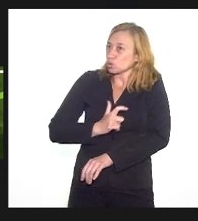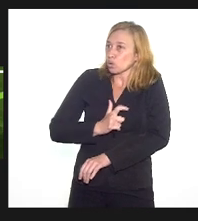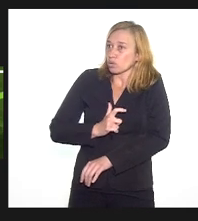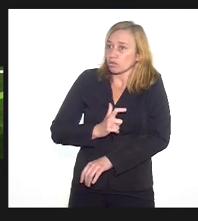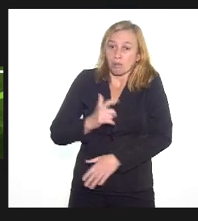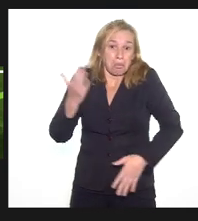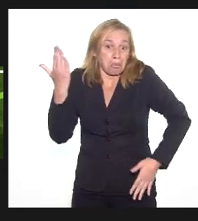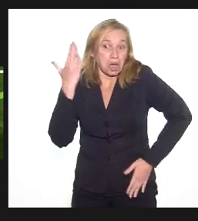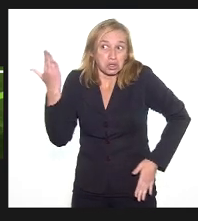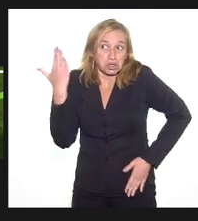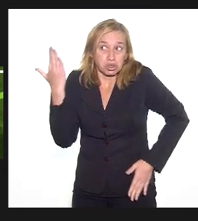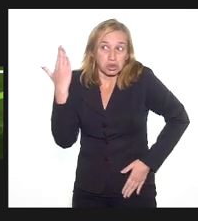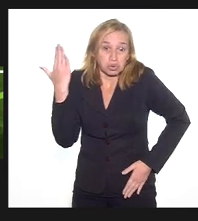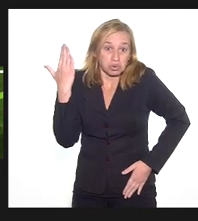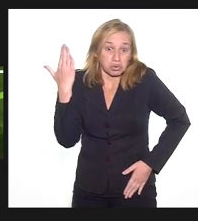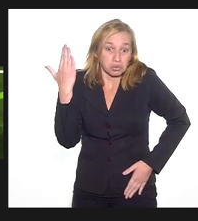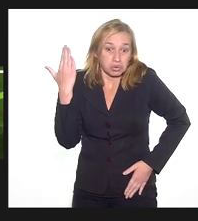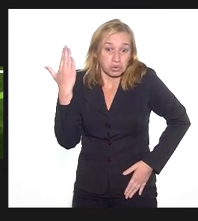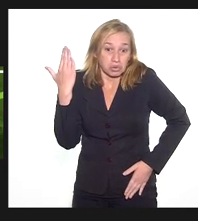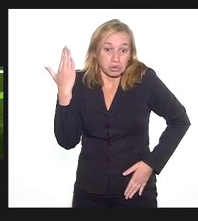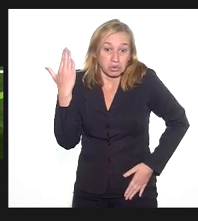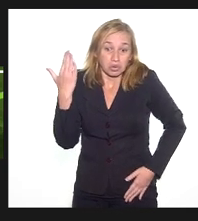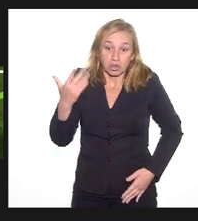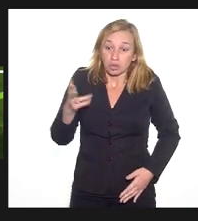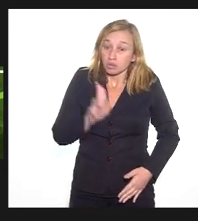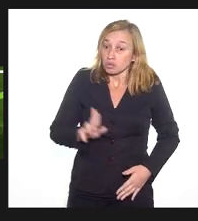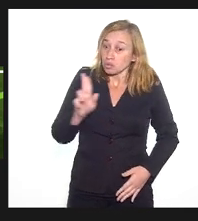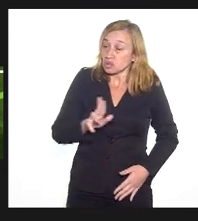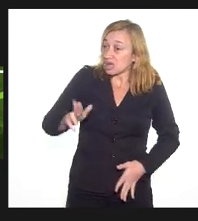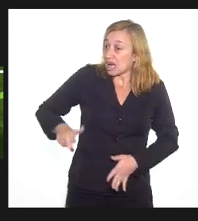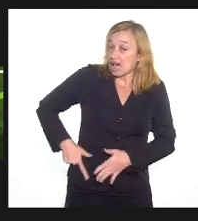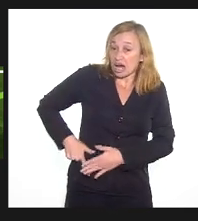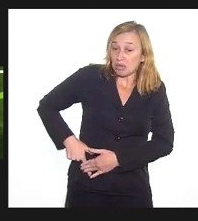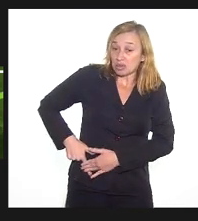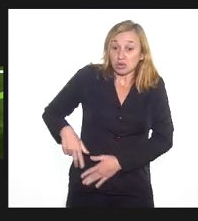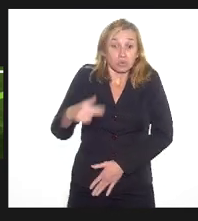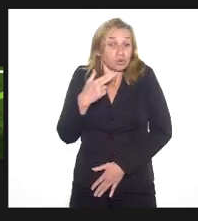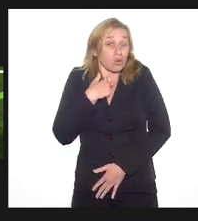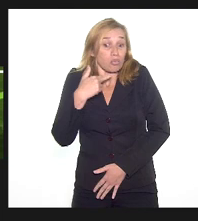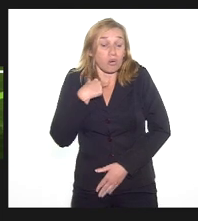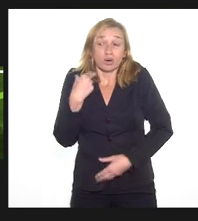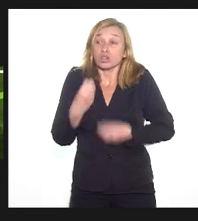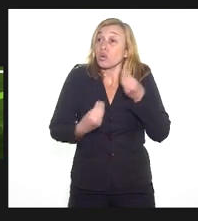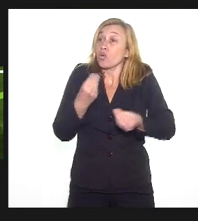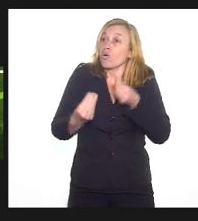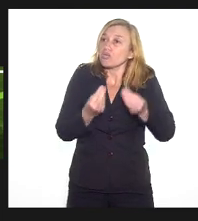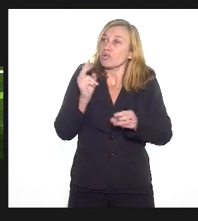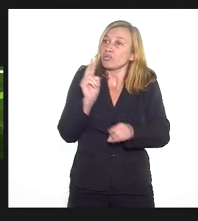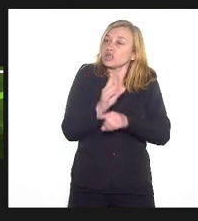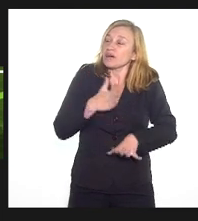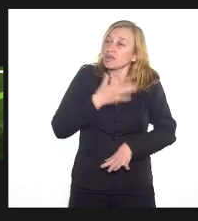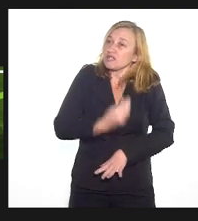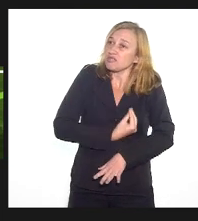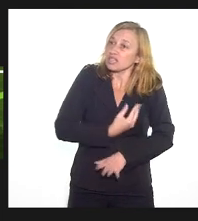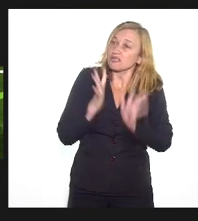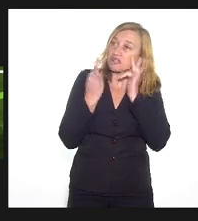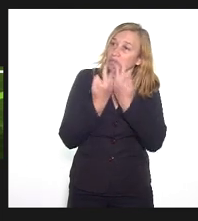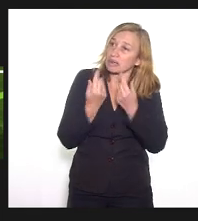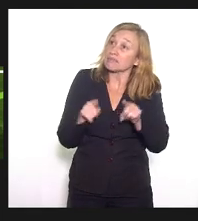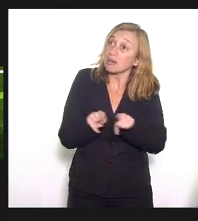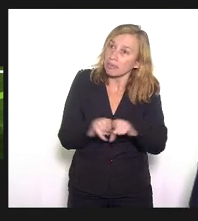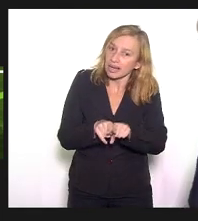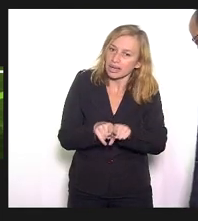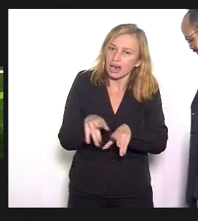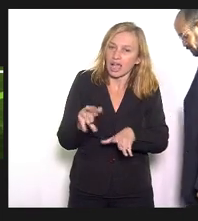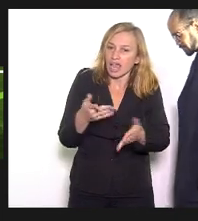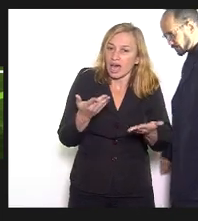sou bandido, não posso andar armado, como é que eu faço para ter a minha vida preservada e a da minha família preservada? Porque essas pessoas